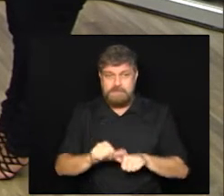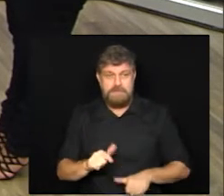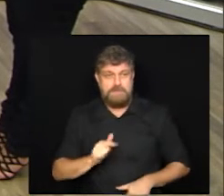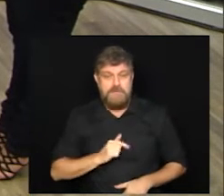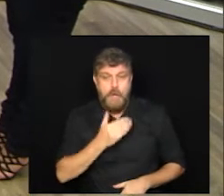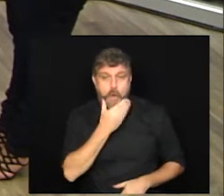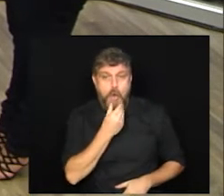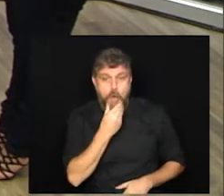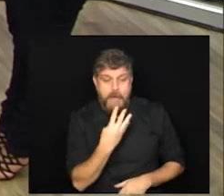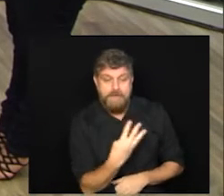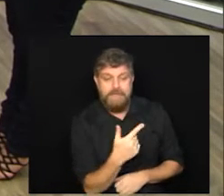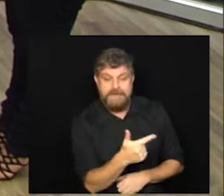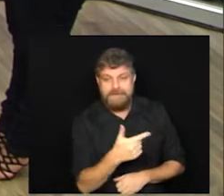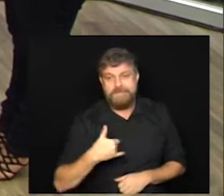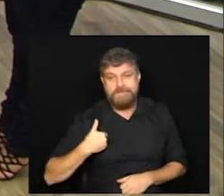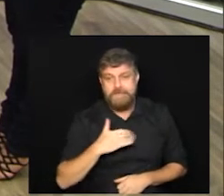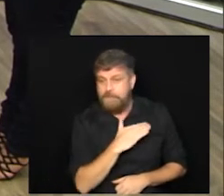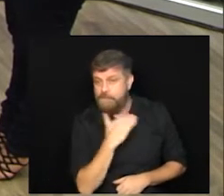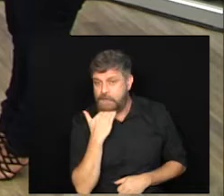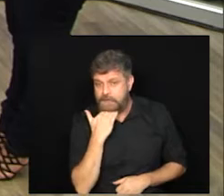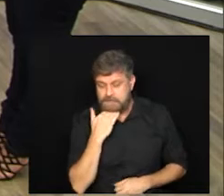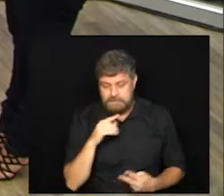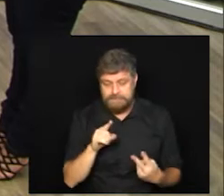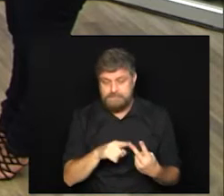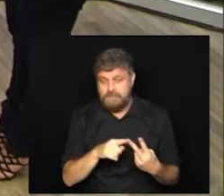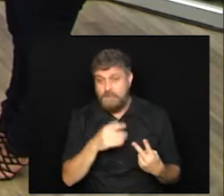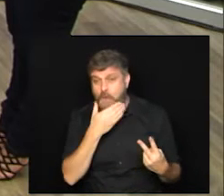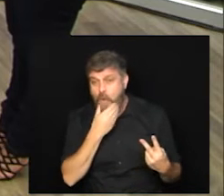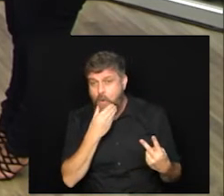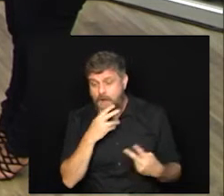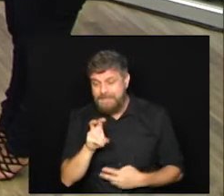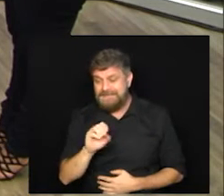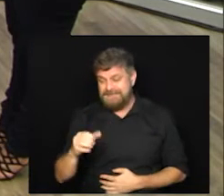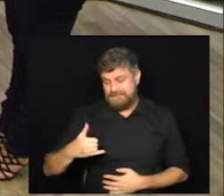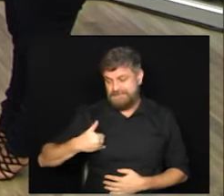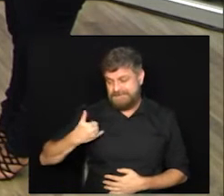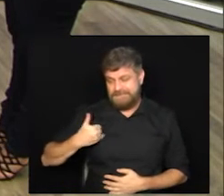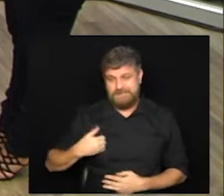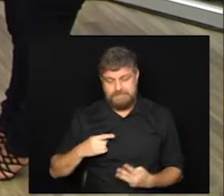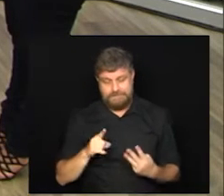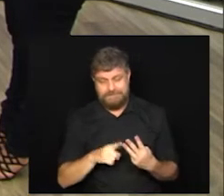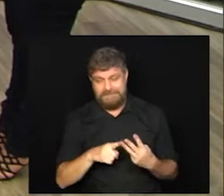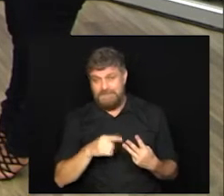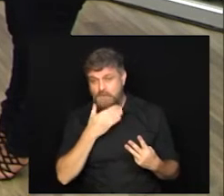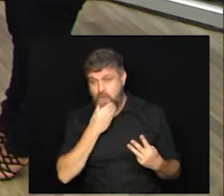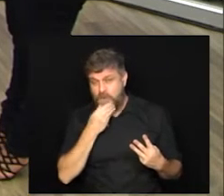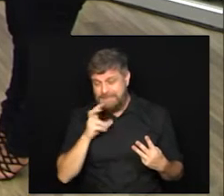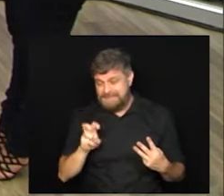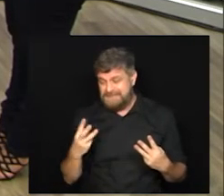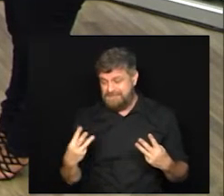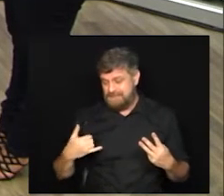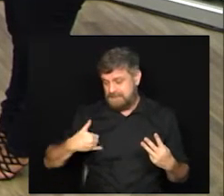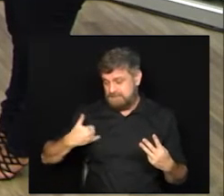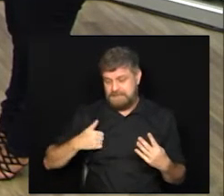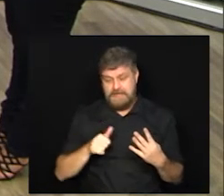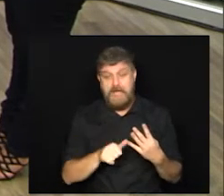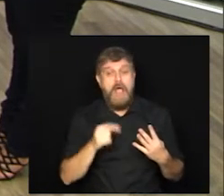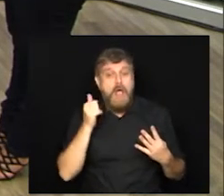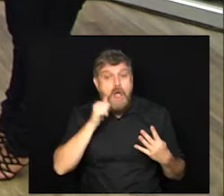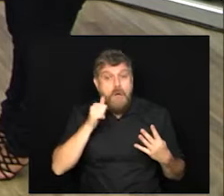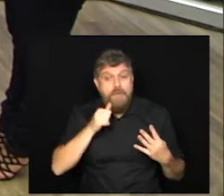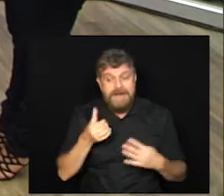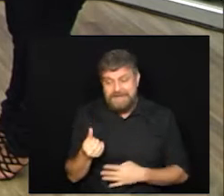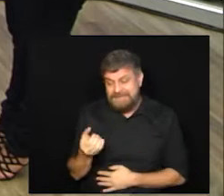homem de 42 anos, um outro homem de 50 anos, um outro de 53, uma mulher de